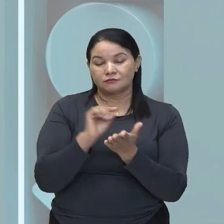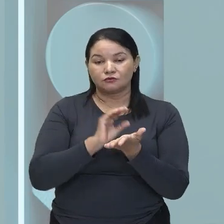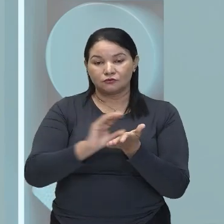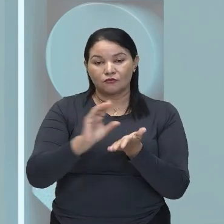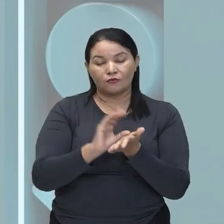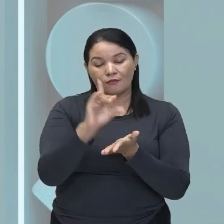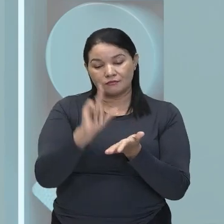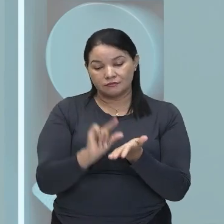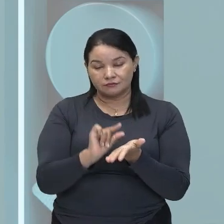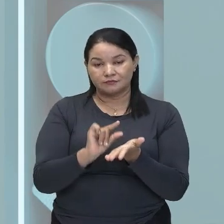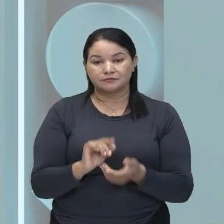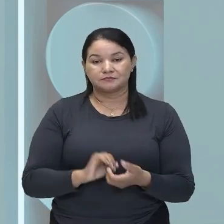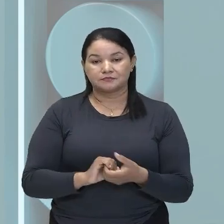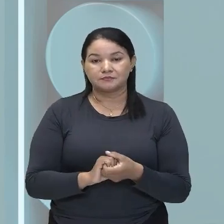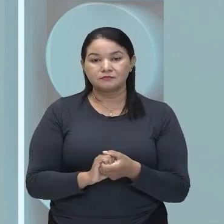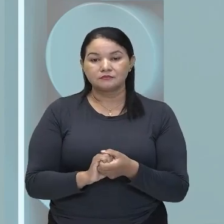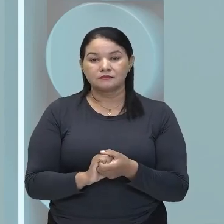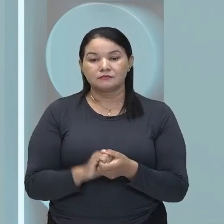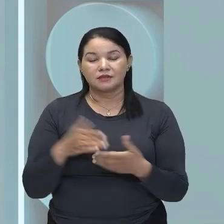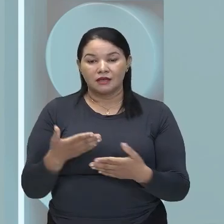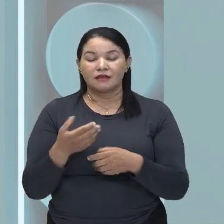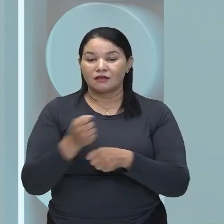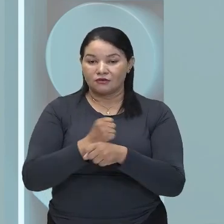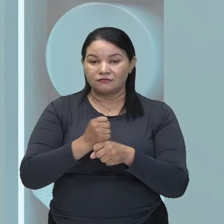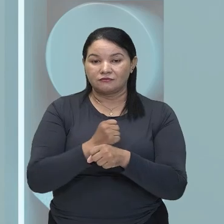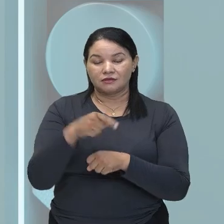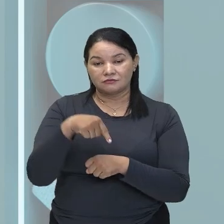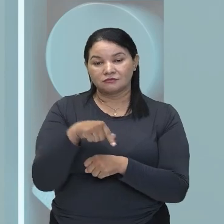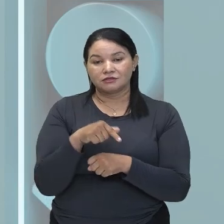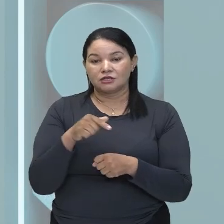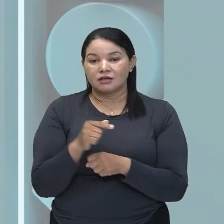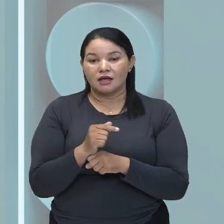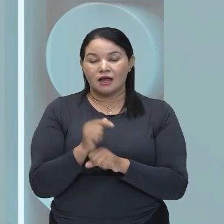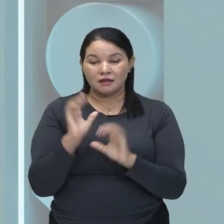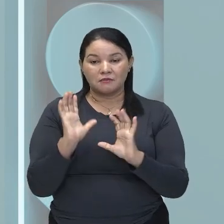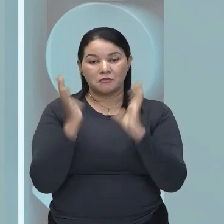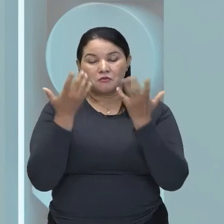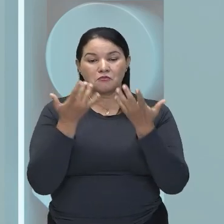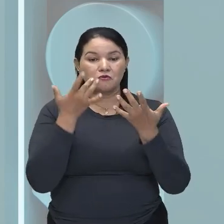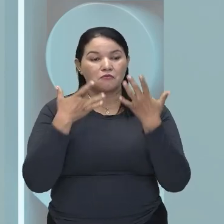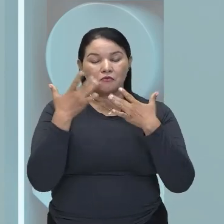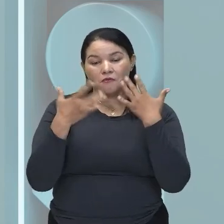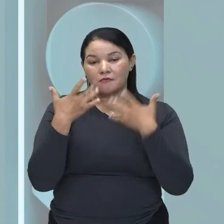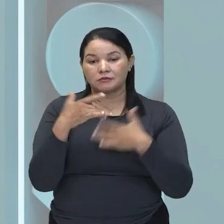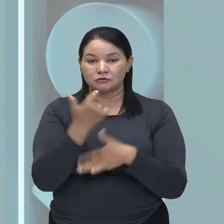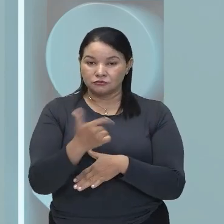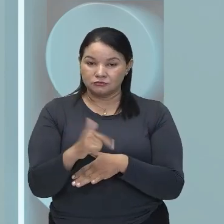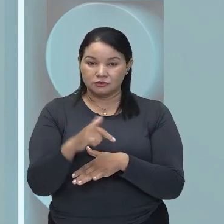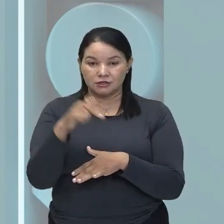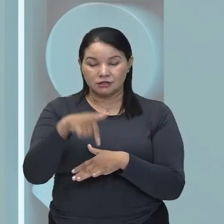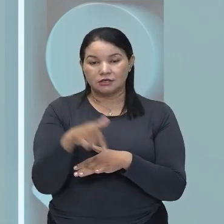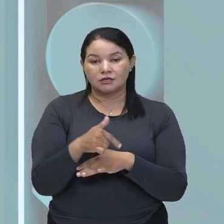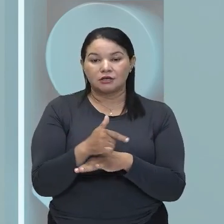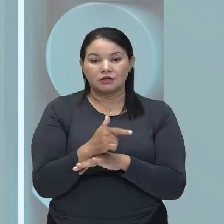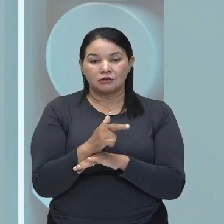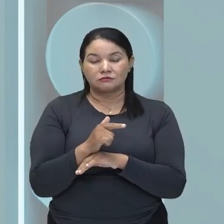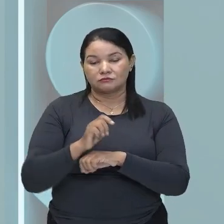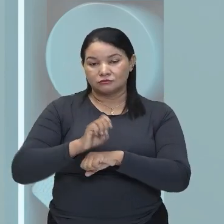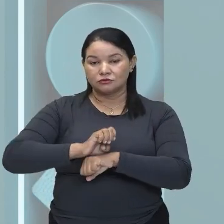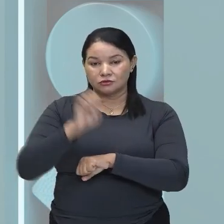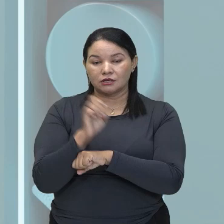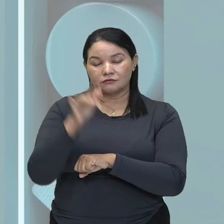Então, este ano, Nós não tivemos apresentação de óperas, Aqui no estado do